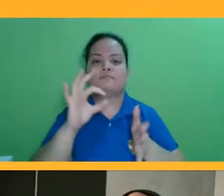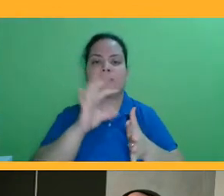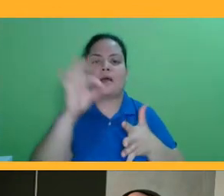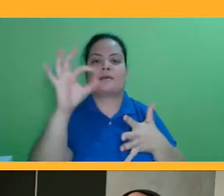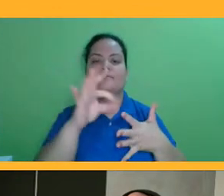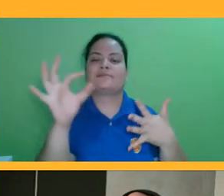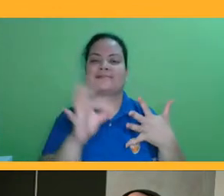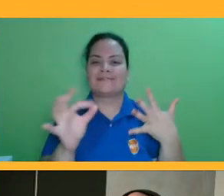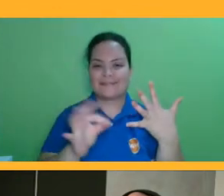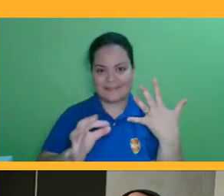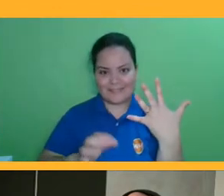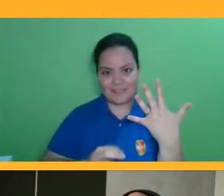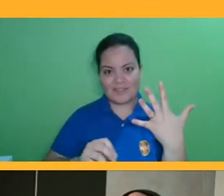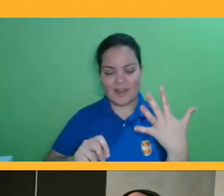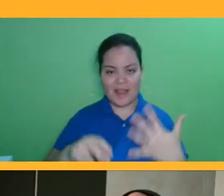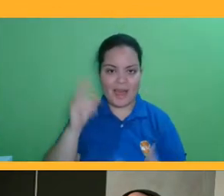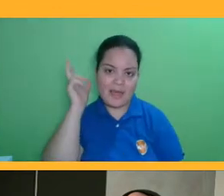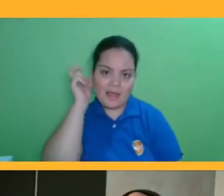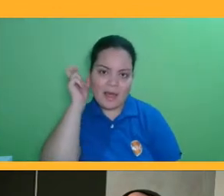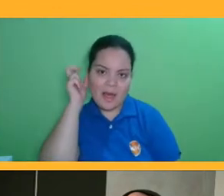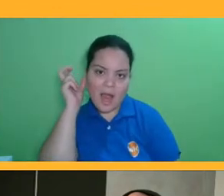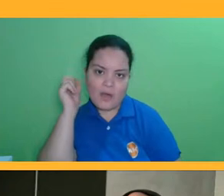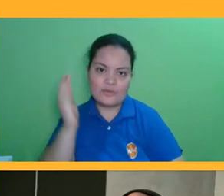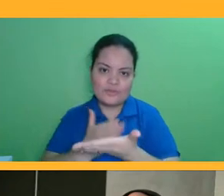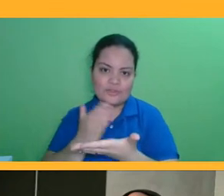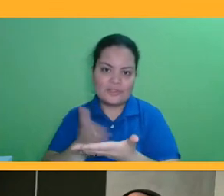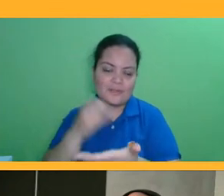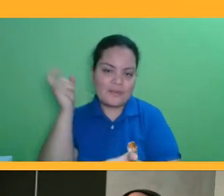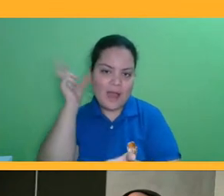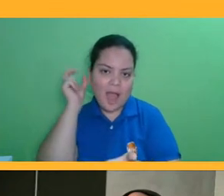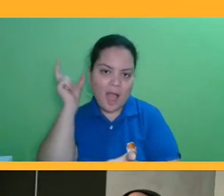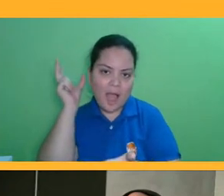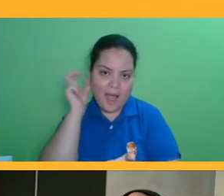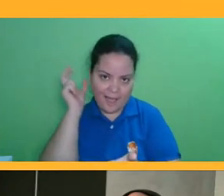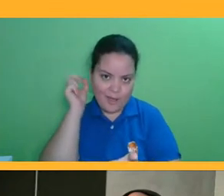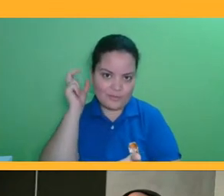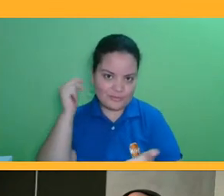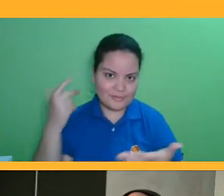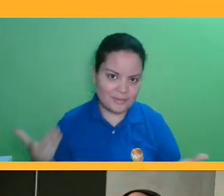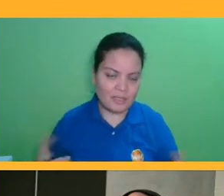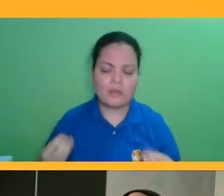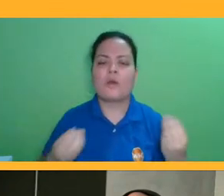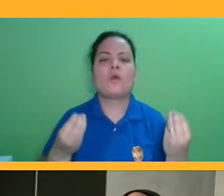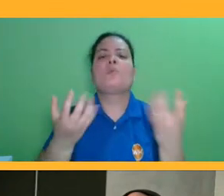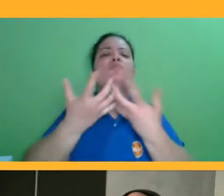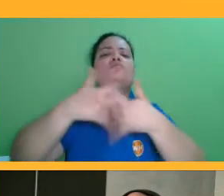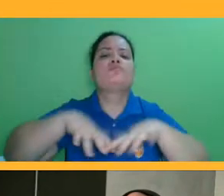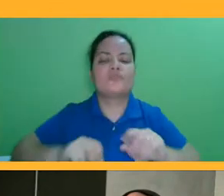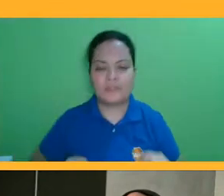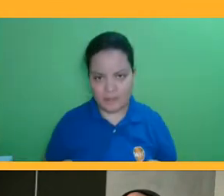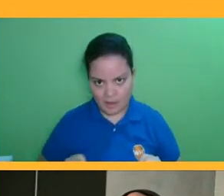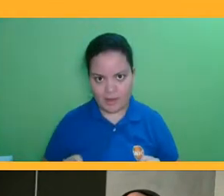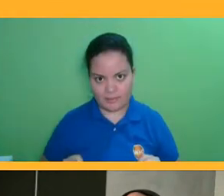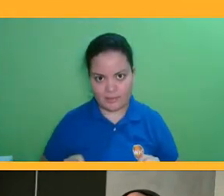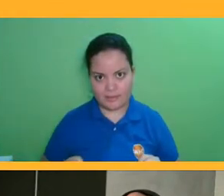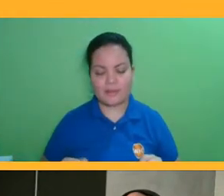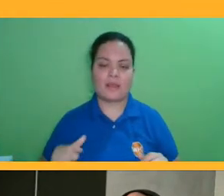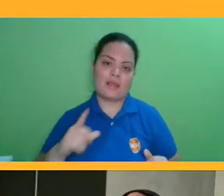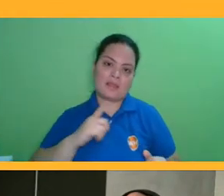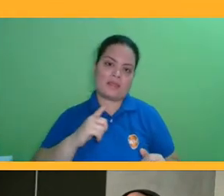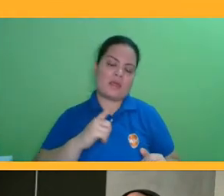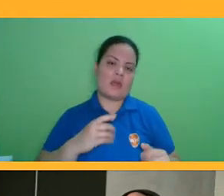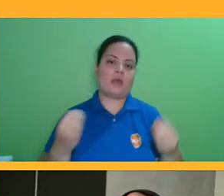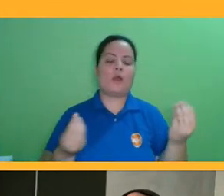Então, as editoras hoje, os editoriais, eles têm trabalhado de maneira diferente, existe um workflow diferente, a hora que eu penso assim, não,